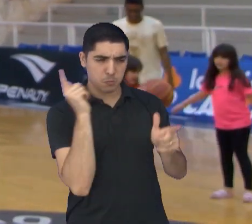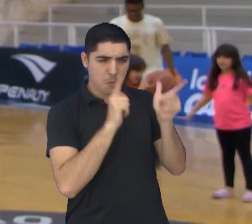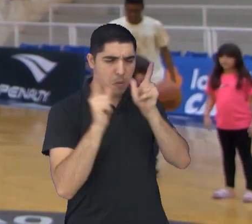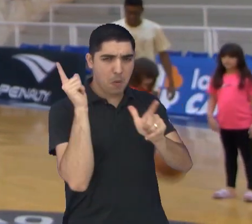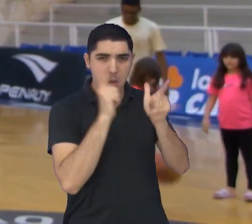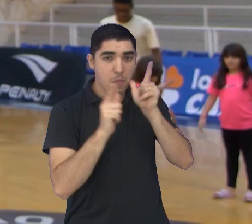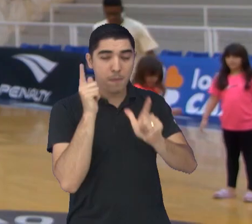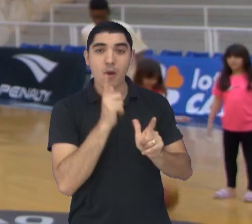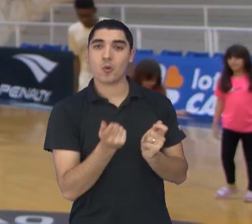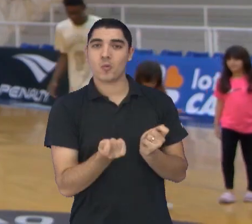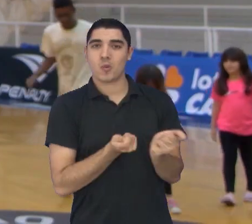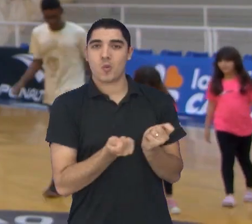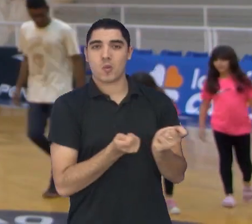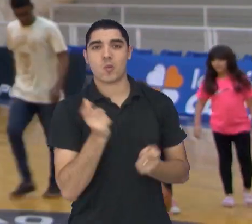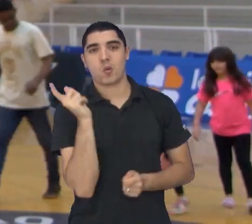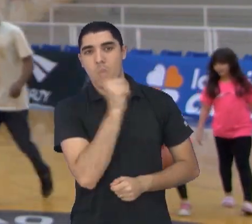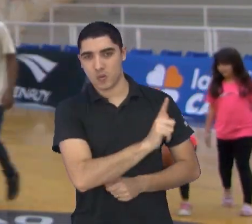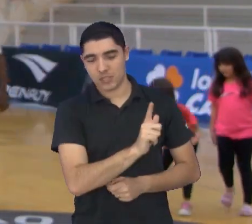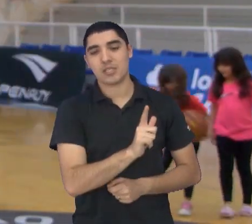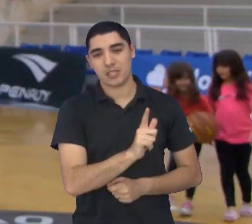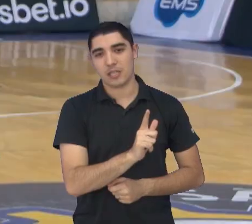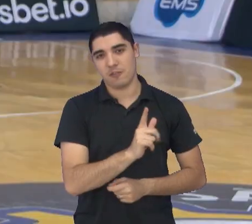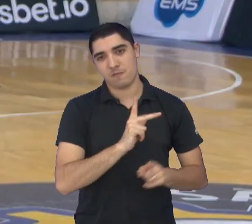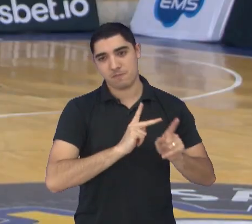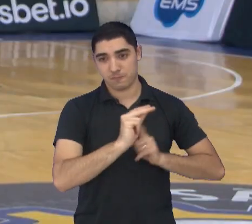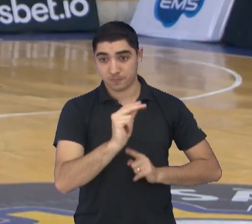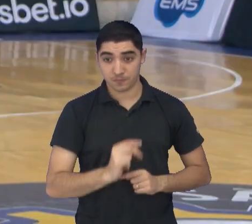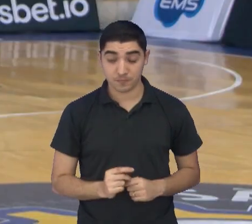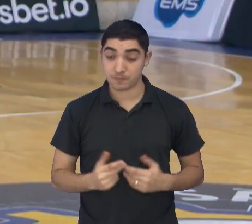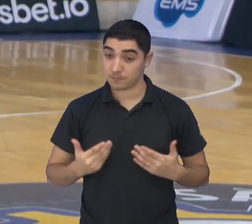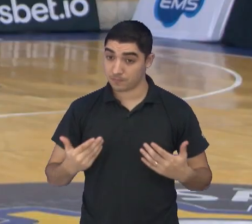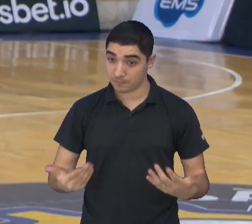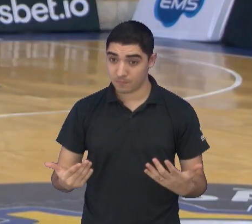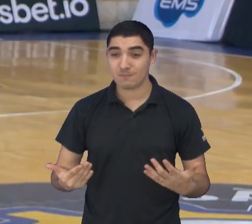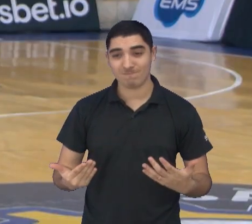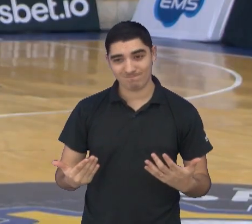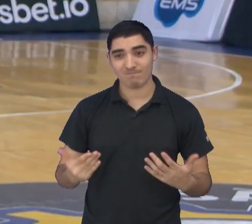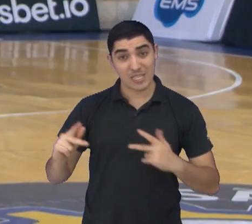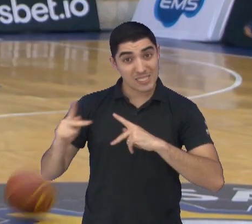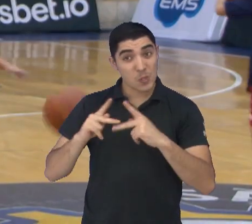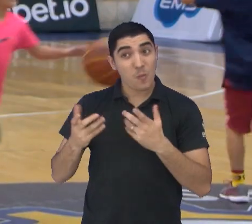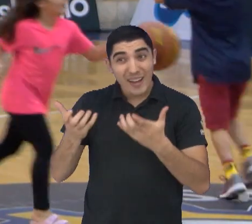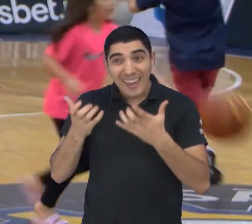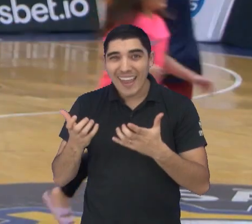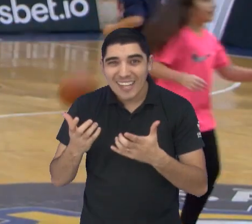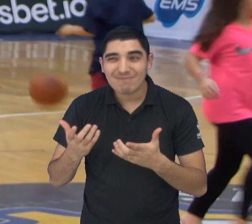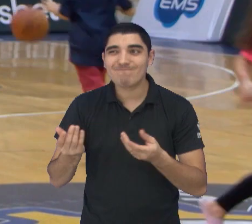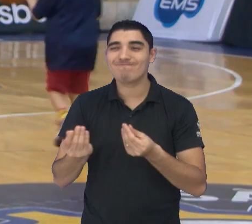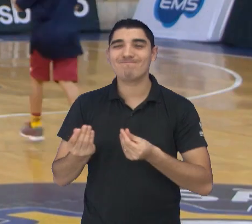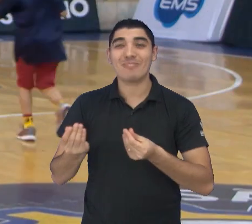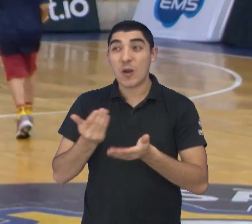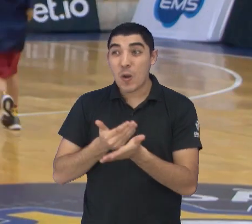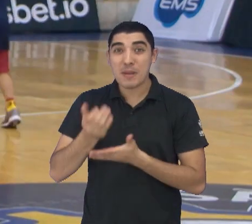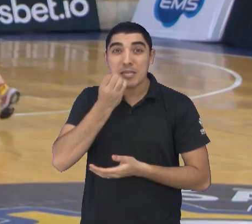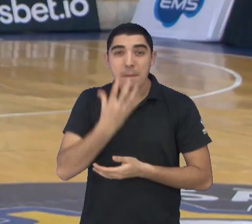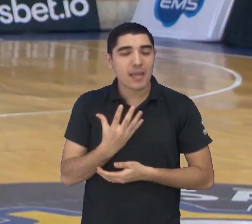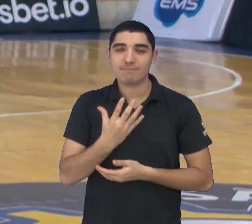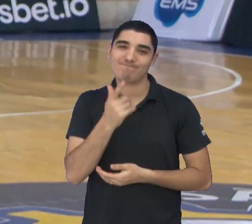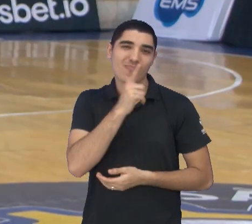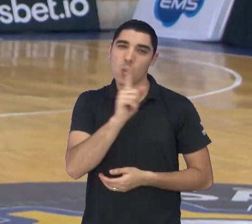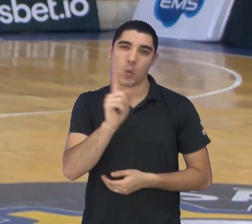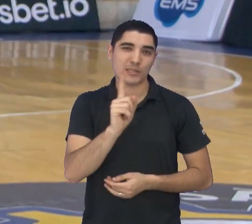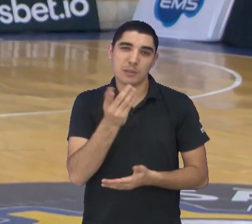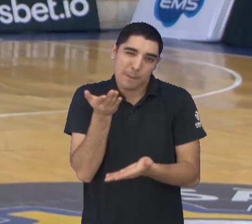até um certo controle do jogo durante os 40 minutos para conseguir essa vitória. A estreia não foi como o São José Basquetebol esperava. O time